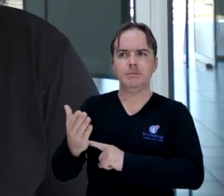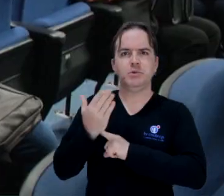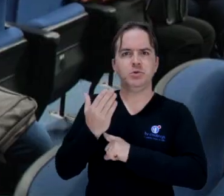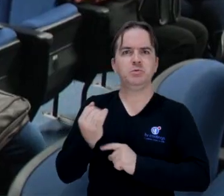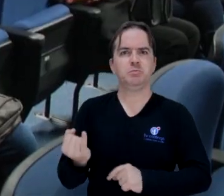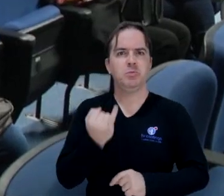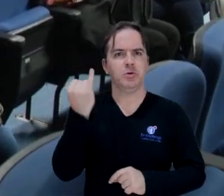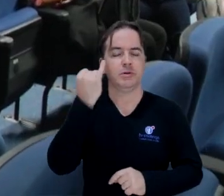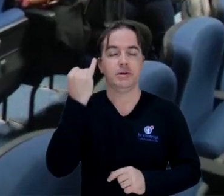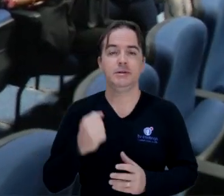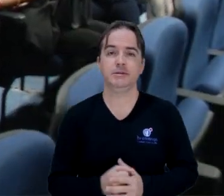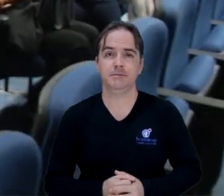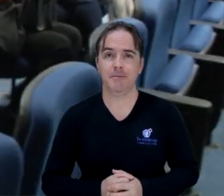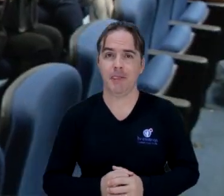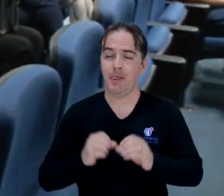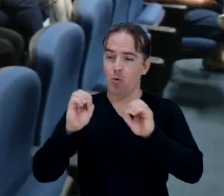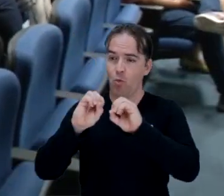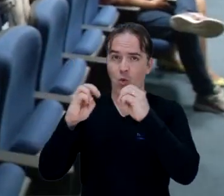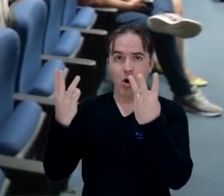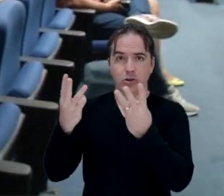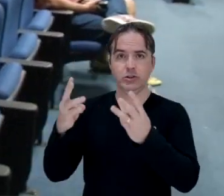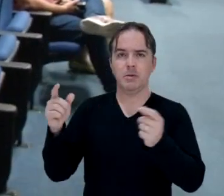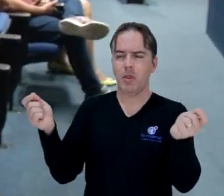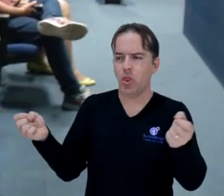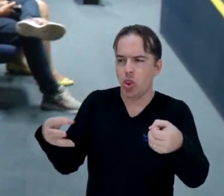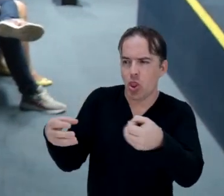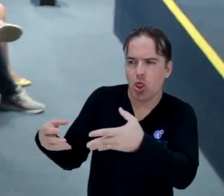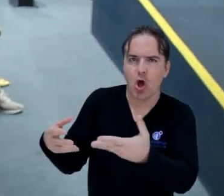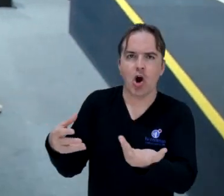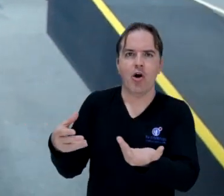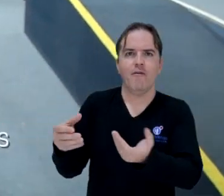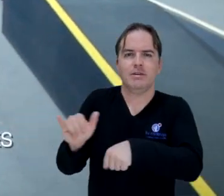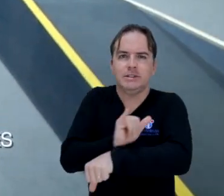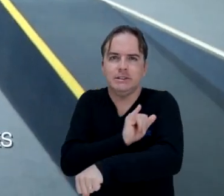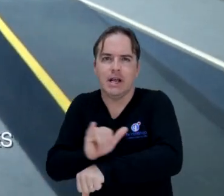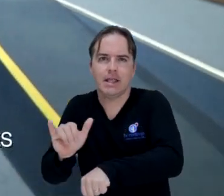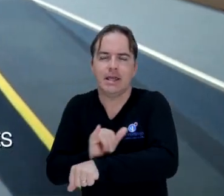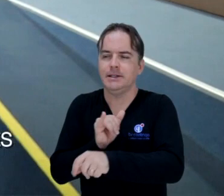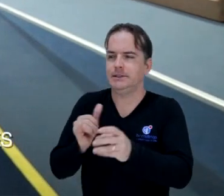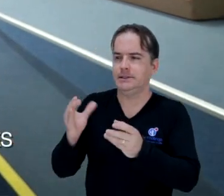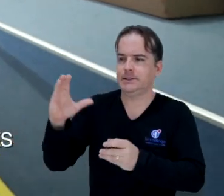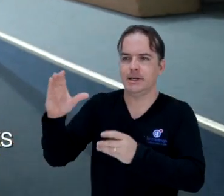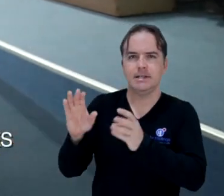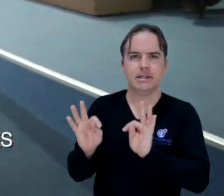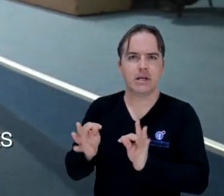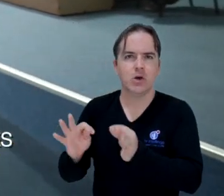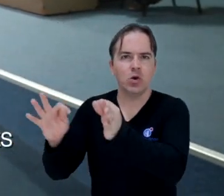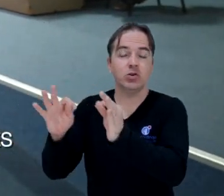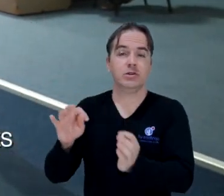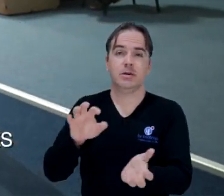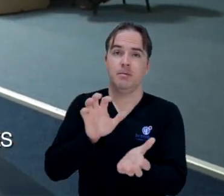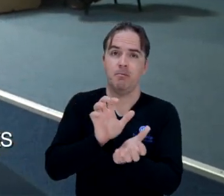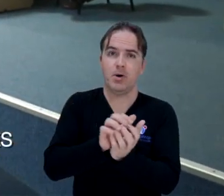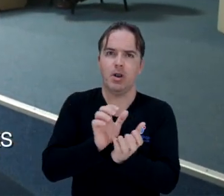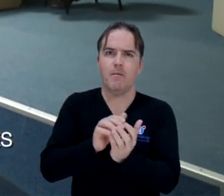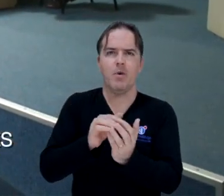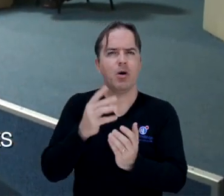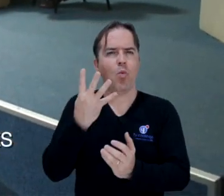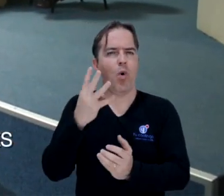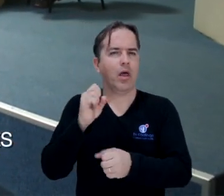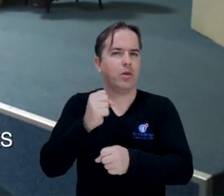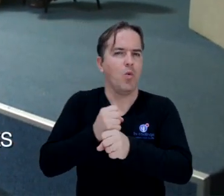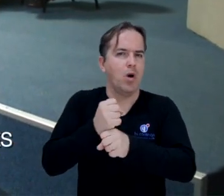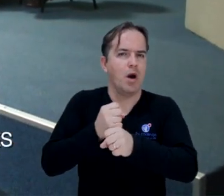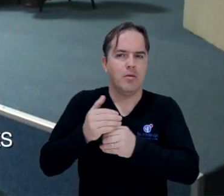importante. O workshop para a construção de novas estratégias de ciência, tecnologia e inovação para Pernambuco pelos